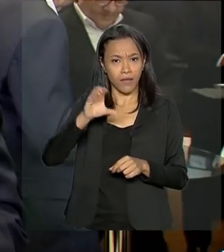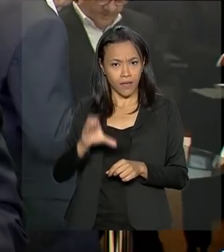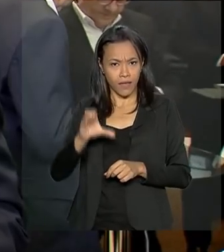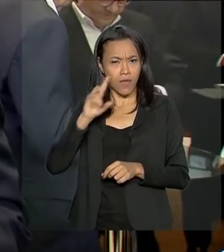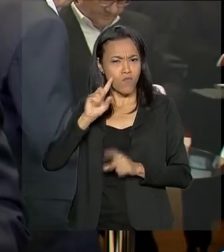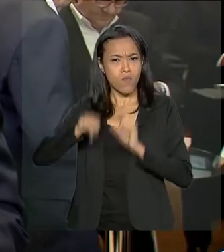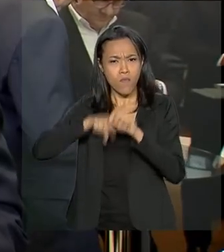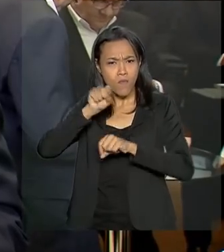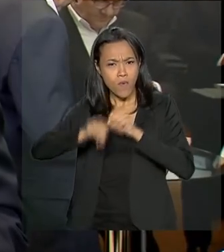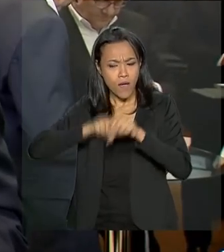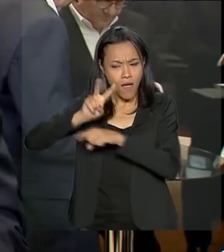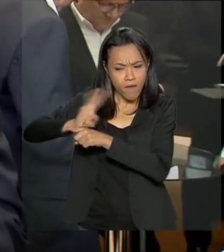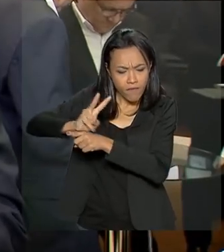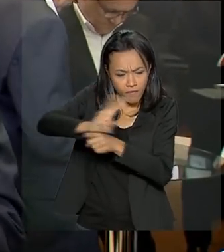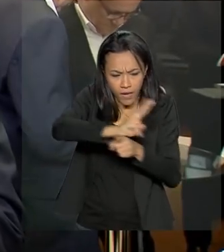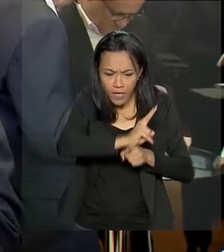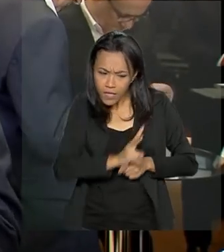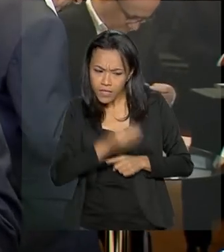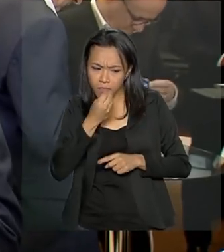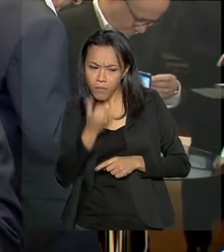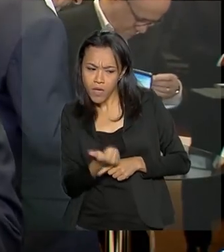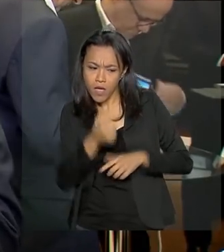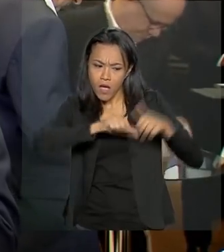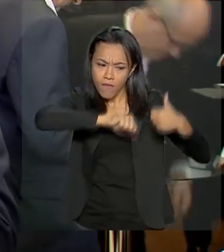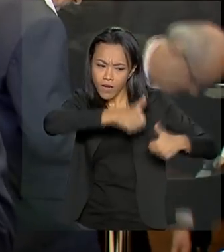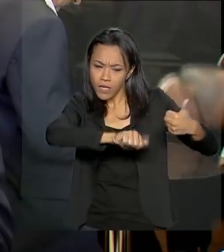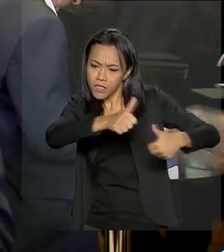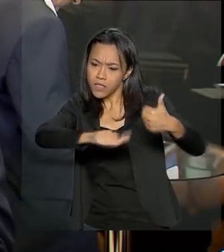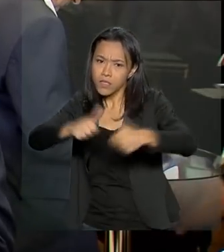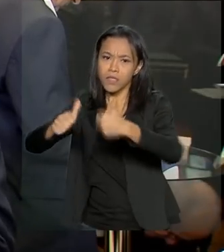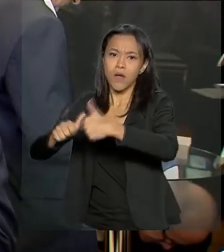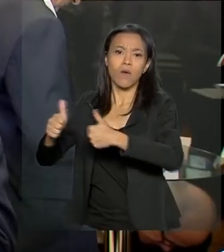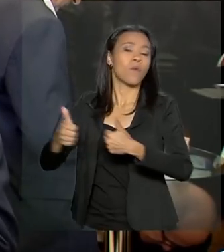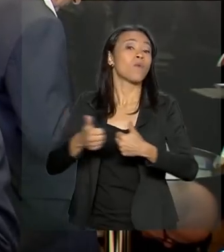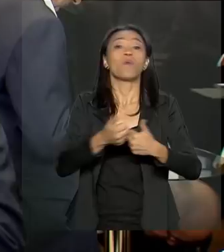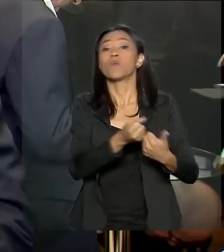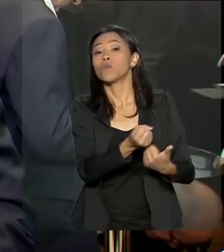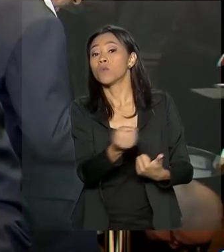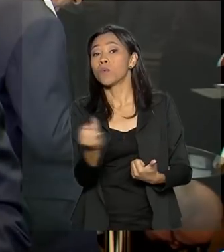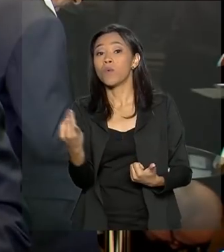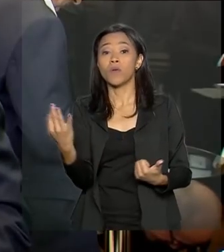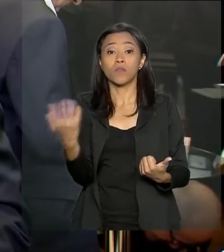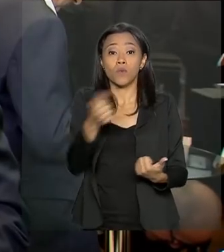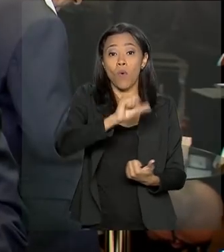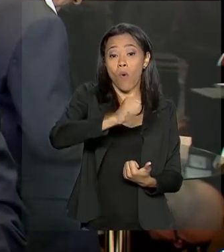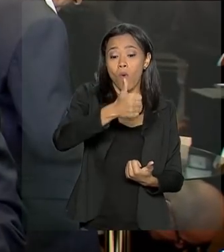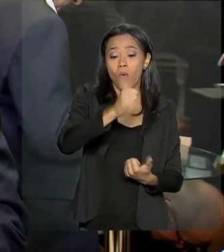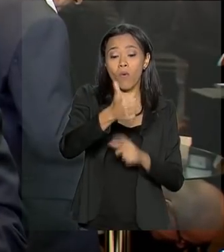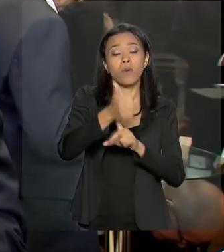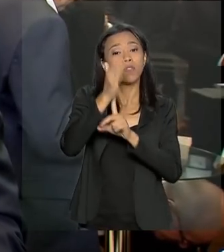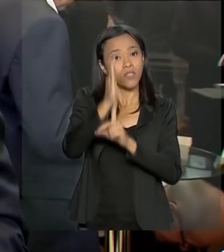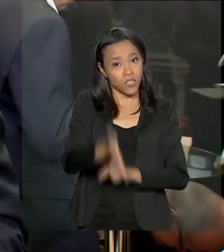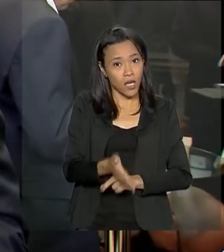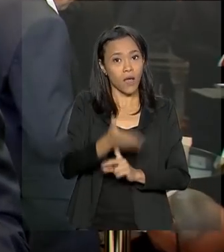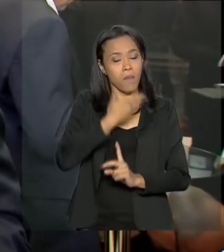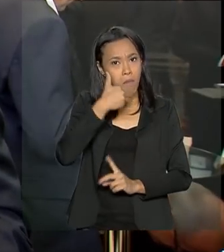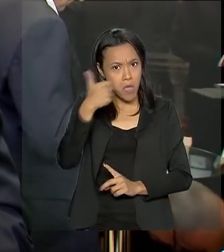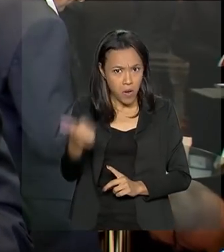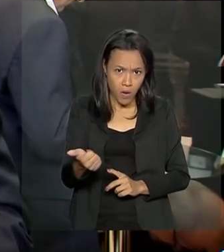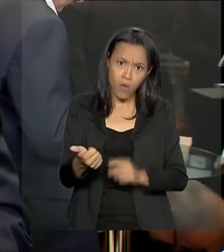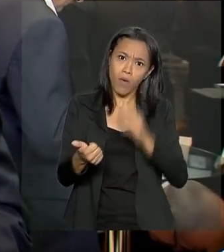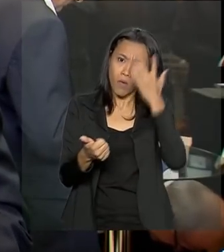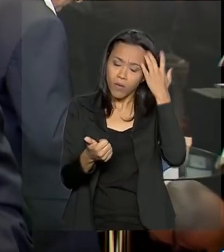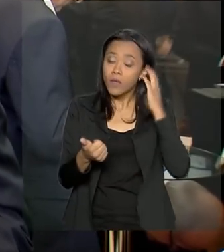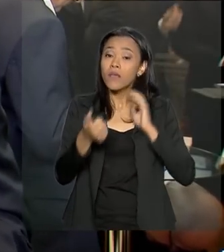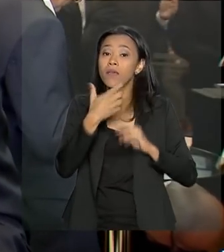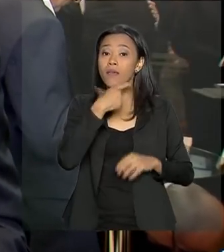dos aeroportos e os aeroportos que já foram concedidos, são 11 ao todo, eles costumam ter nota melhor do que aqueles que